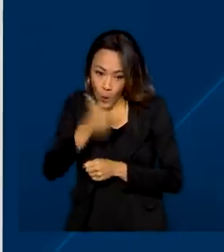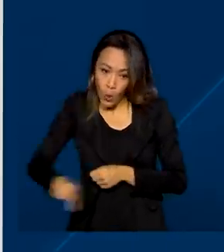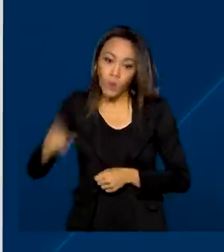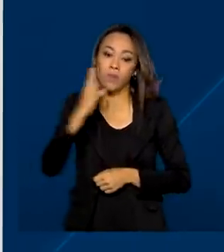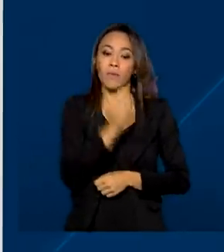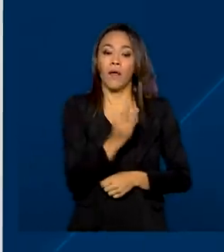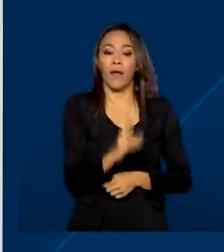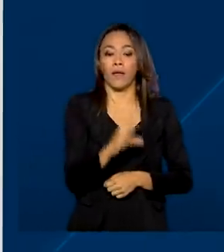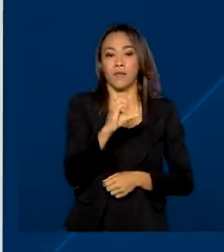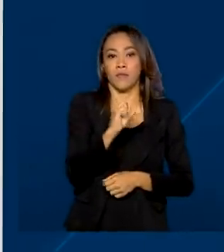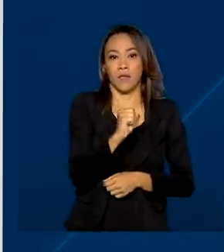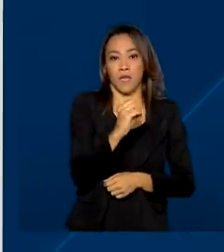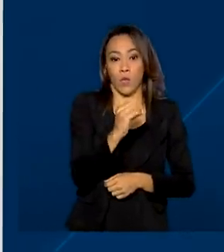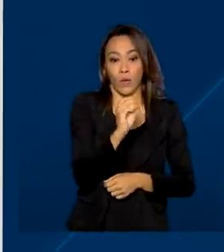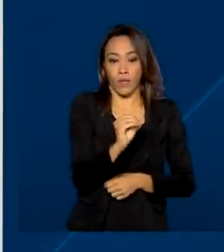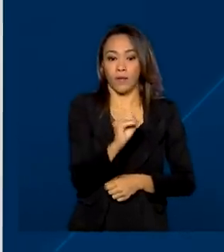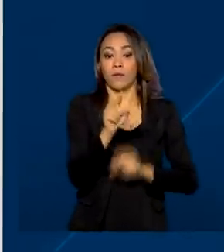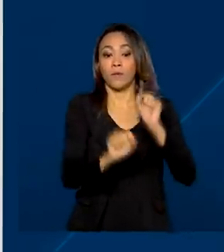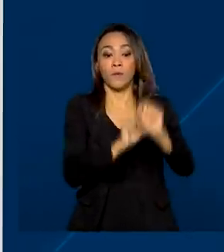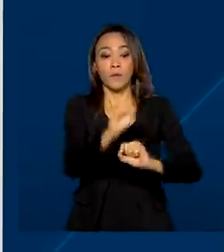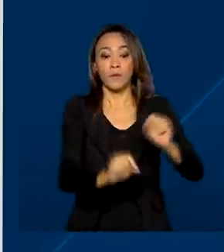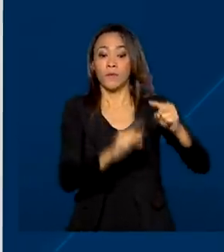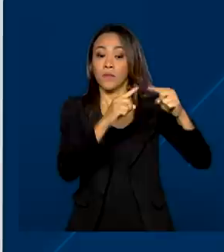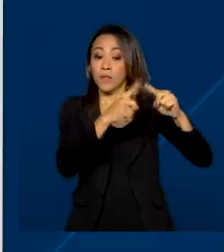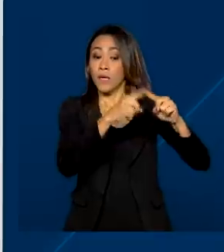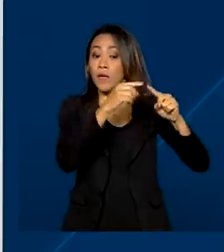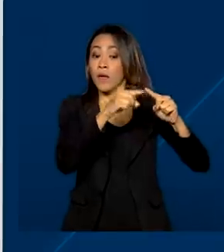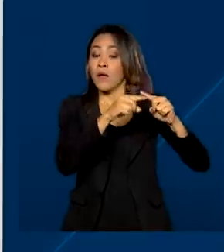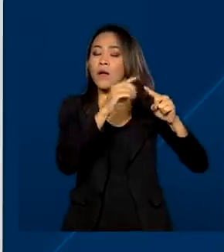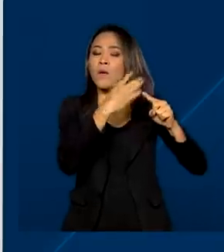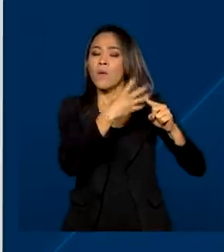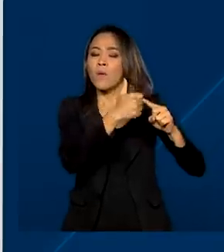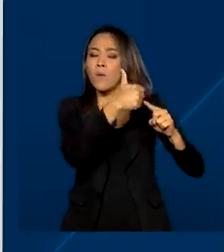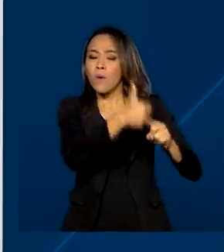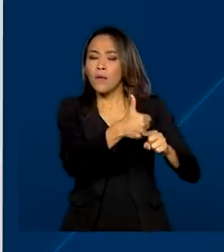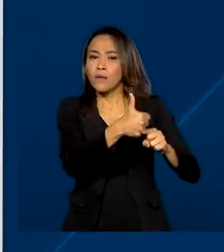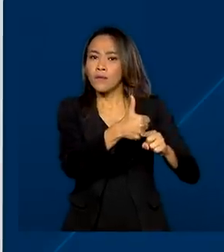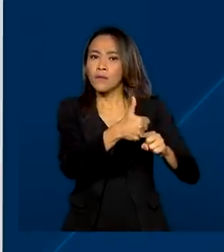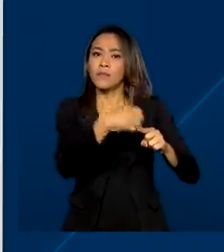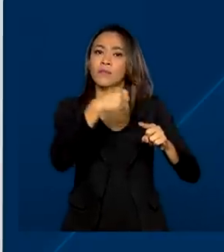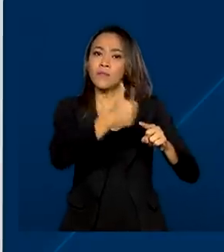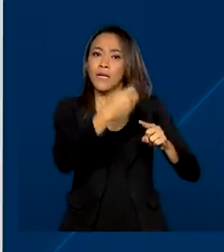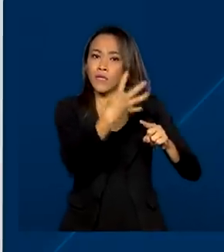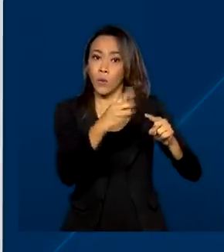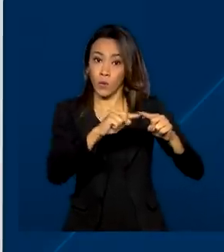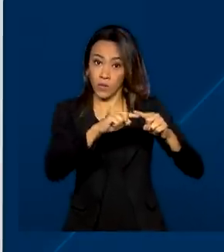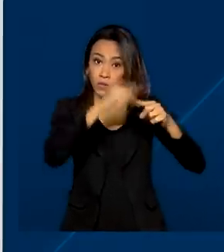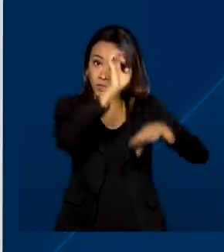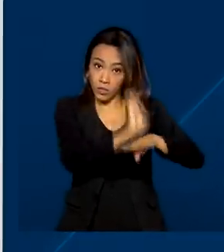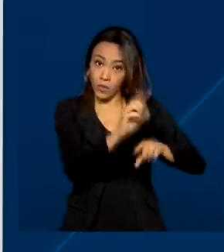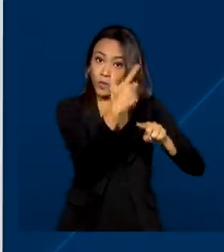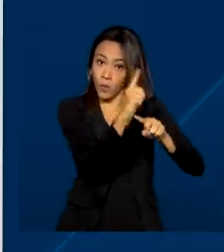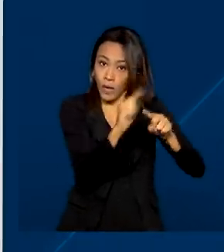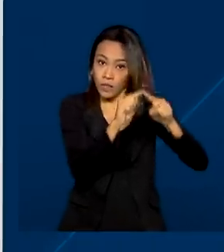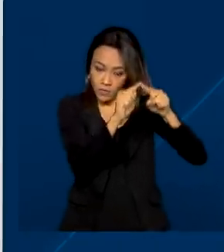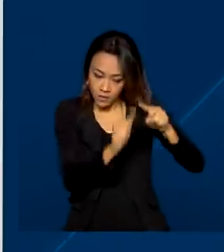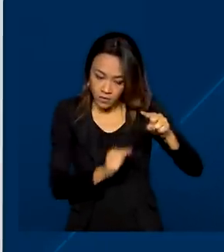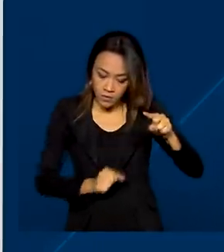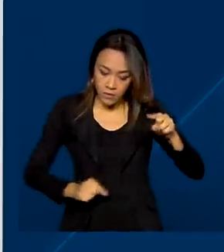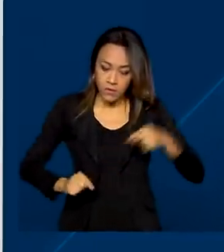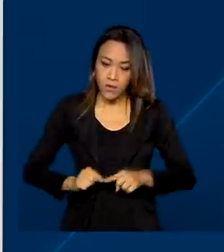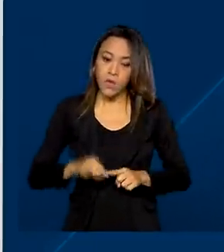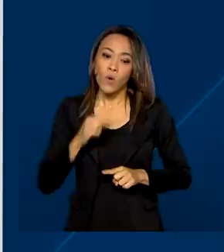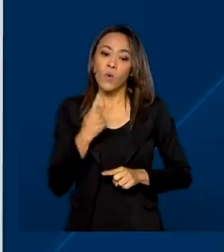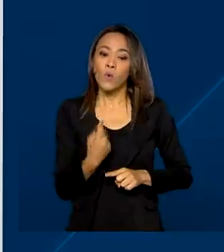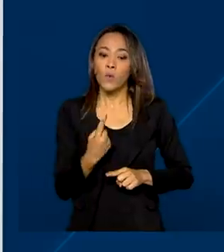a concessão vai do entroncamento com a BR-414 em Assunção de Goiás até o entroncamento com a BR